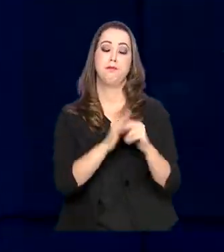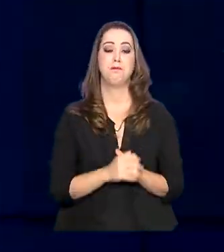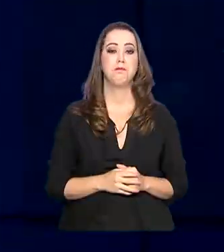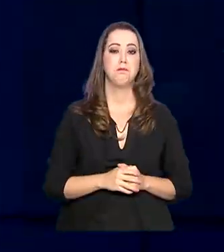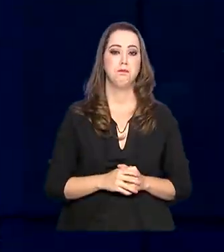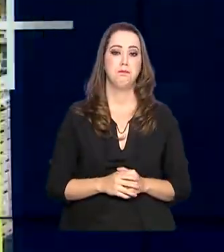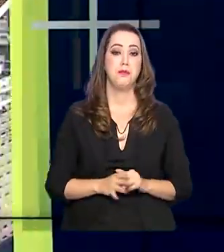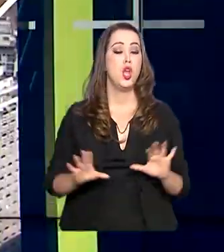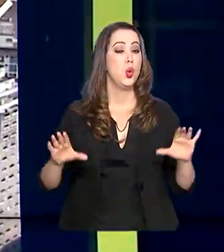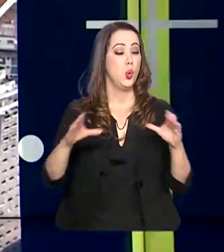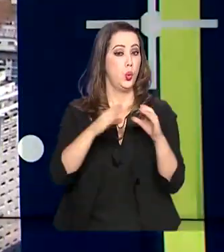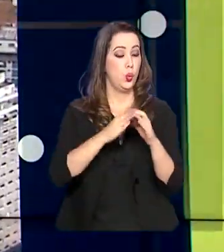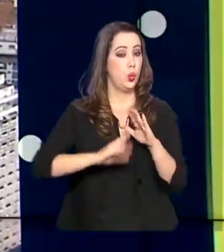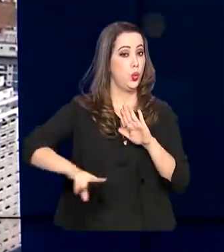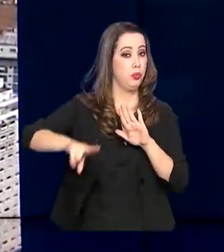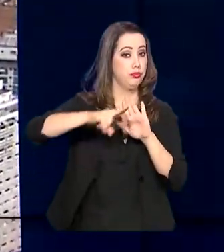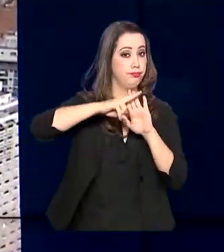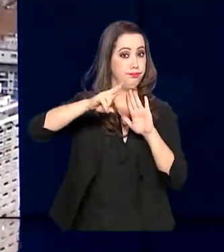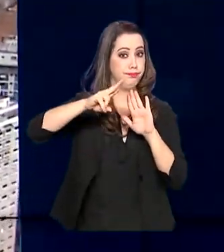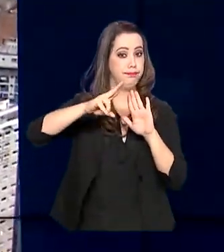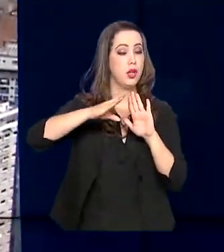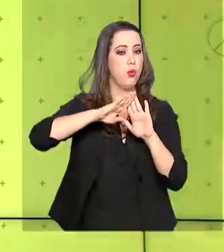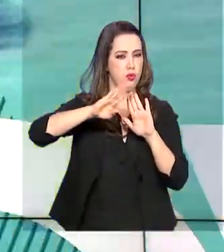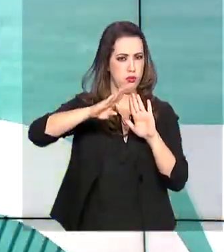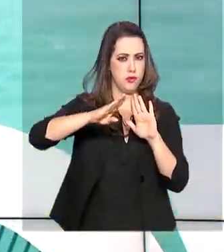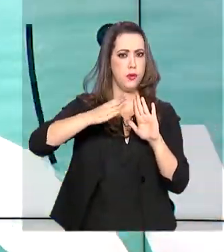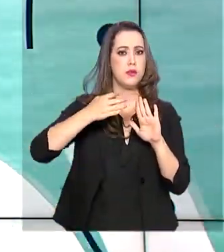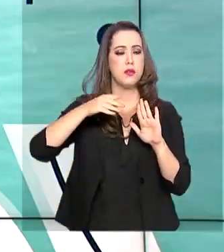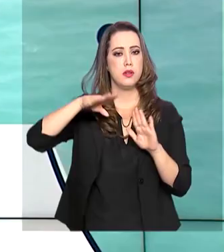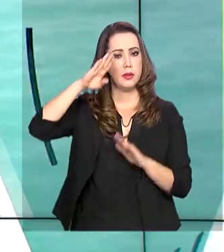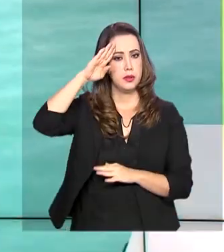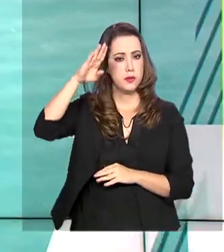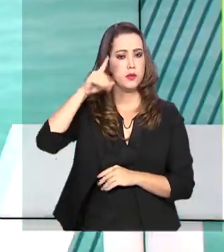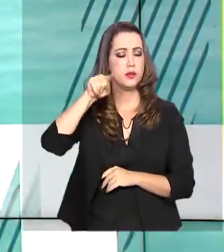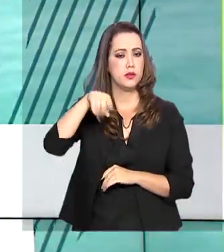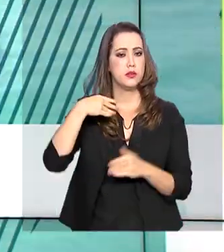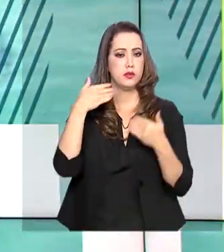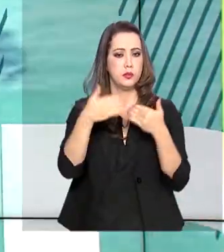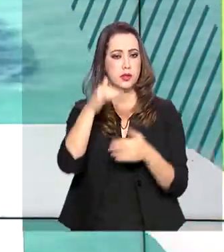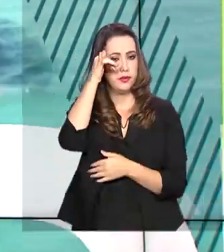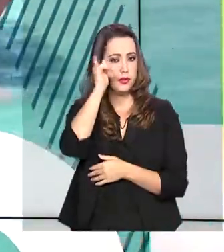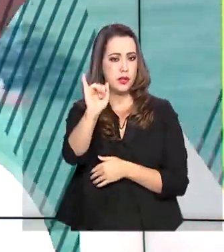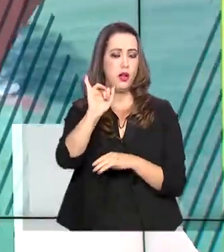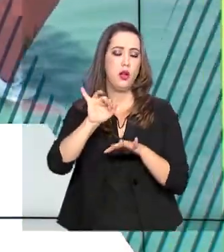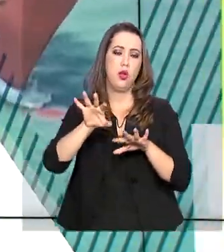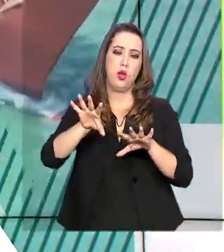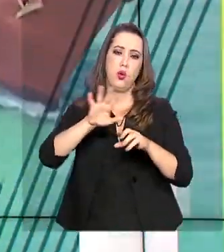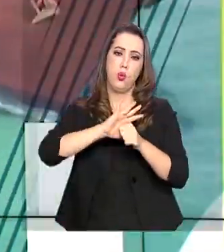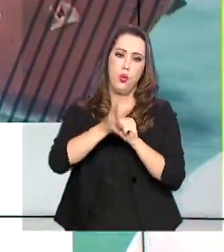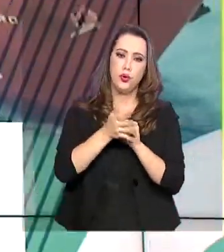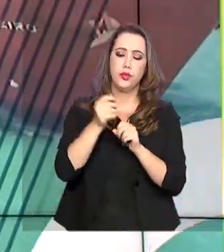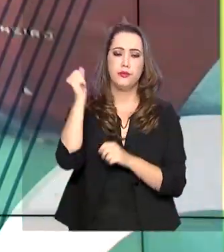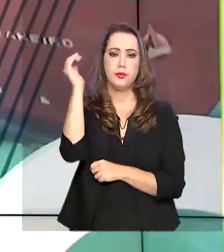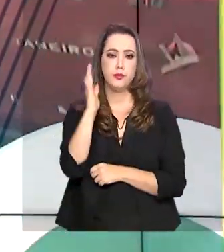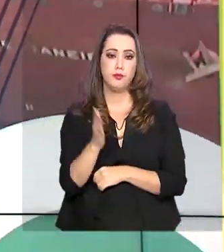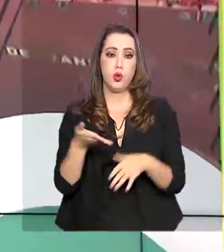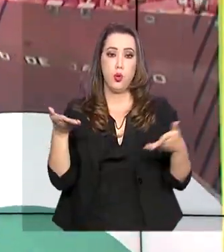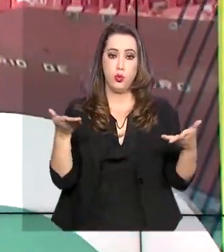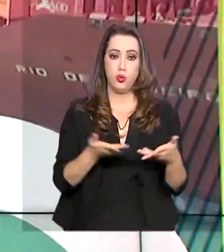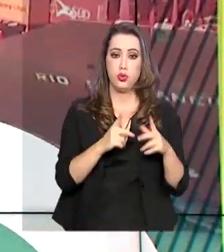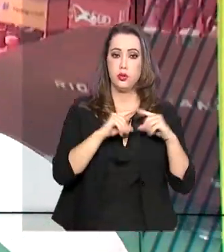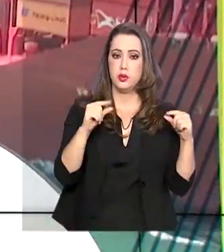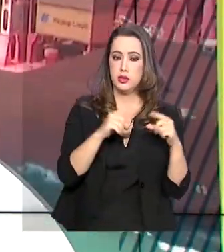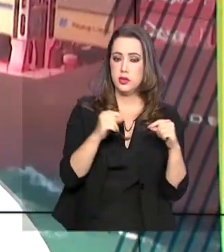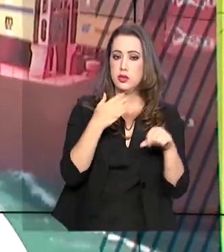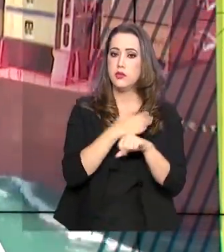Forças Armadas seguem com as ações de combate e enfrentamento ao novo coronavírus em todo o país. Hoje, aqui em Brasília, foi dia de